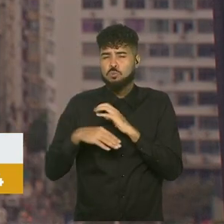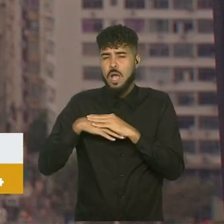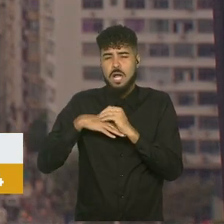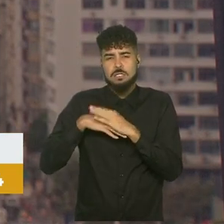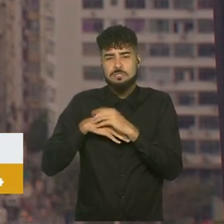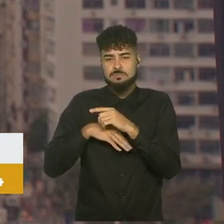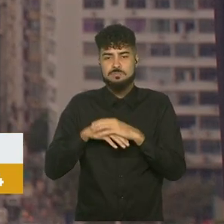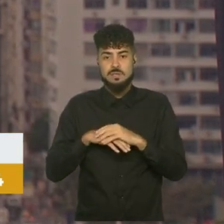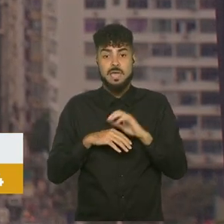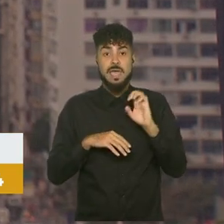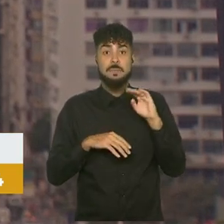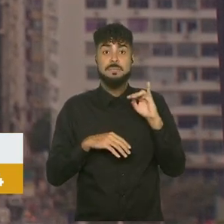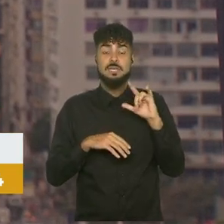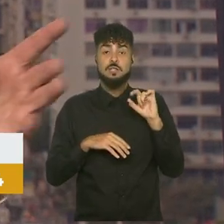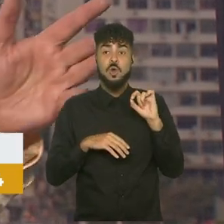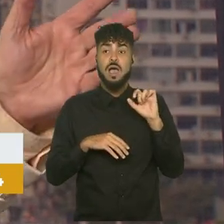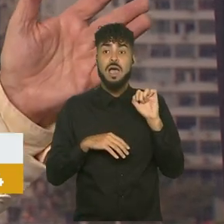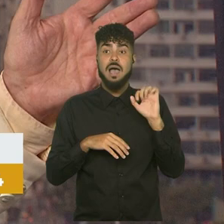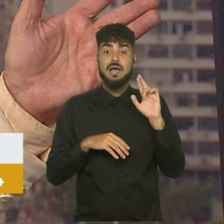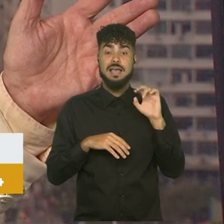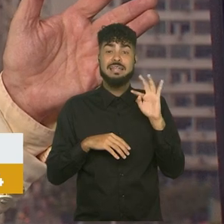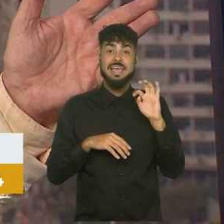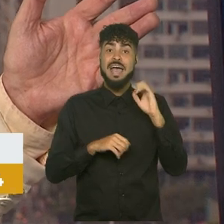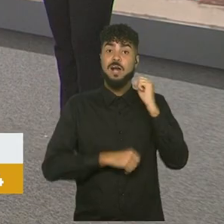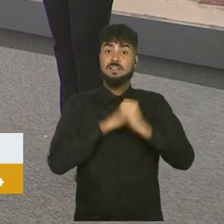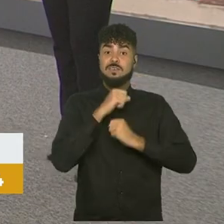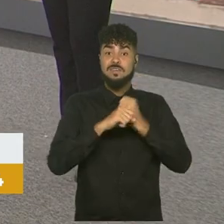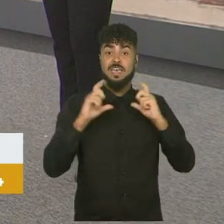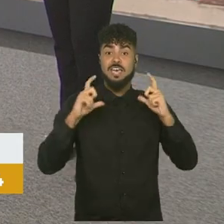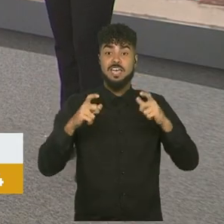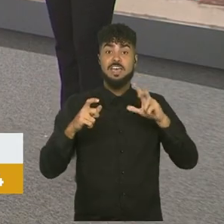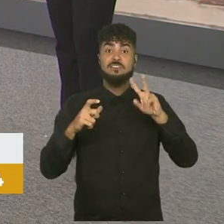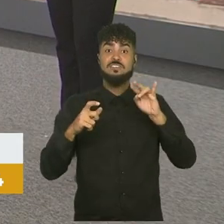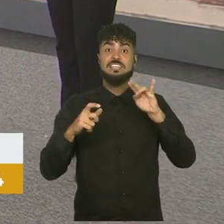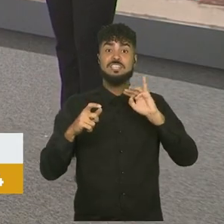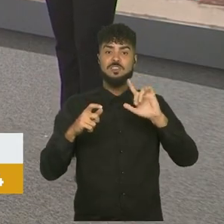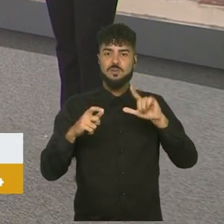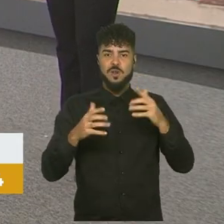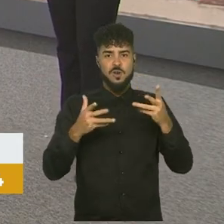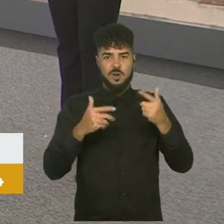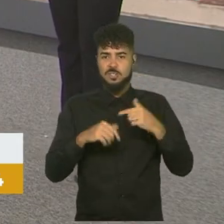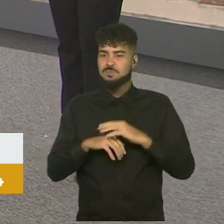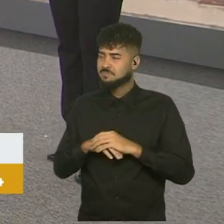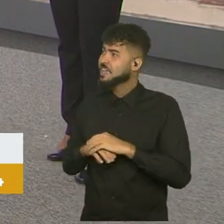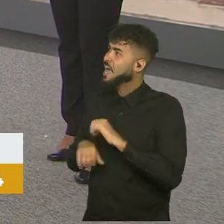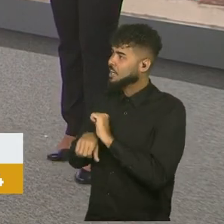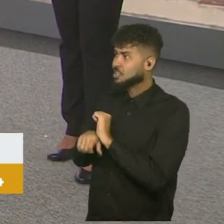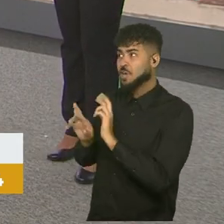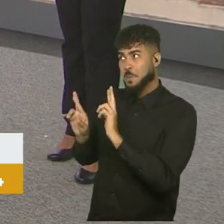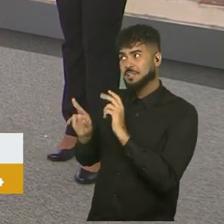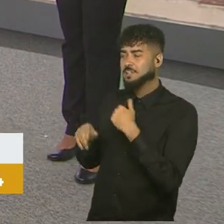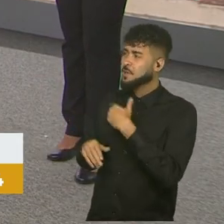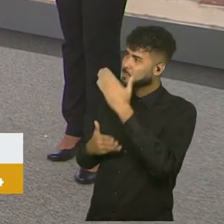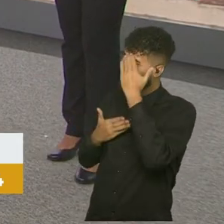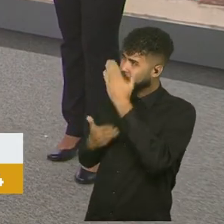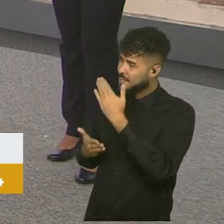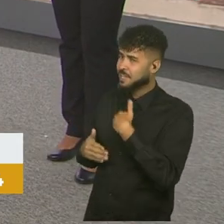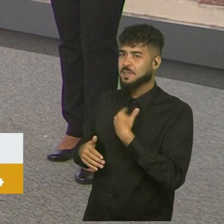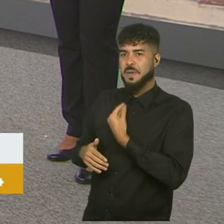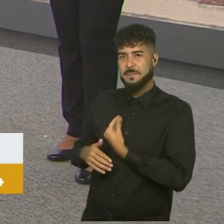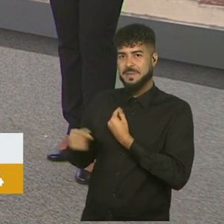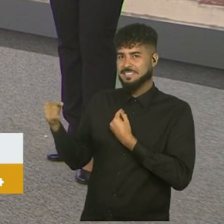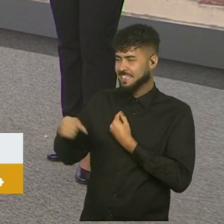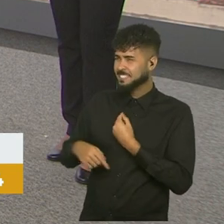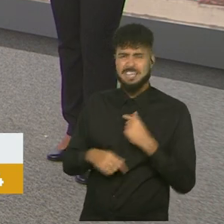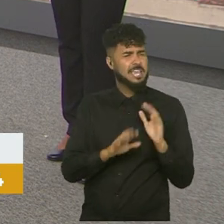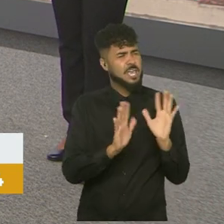me garante que ano que vem saia em vinil. Então, tá ótimo. Que lindo, né? A gente fica aí aguardando. Victor, muito obrigada pela sua presença.